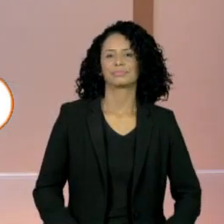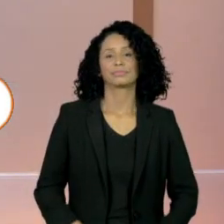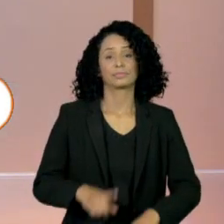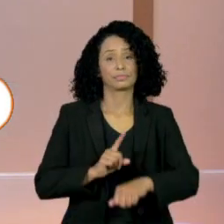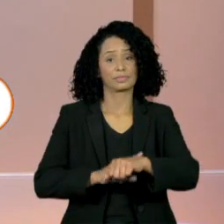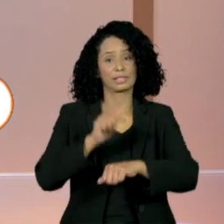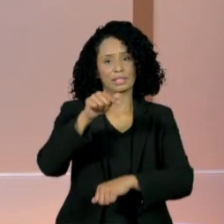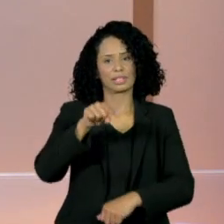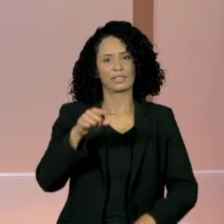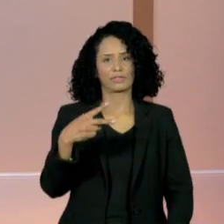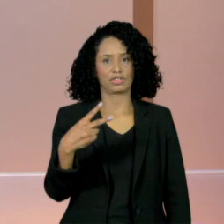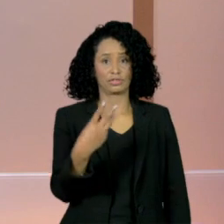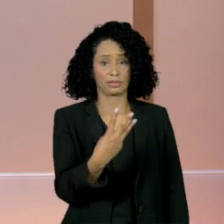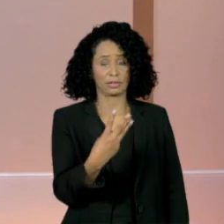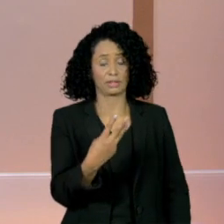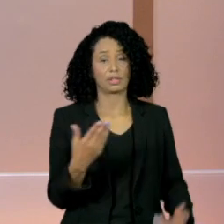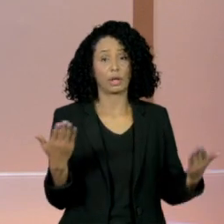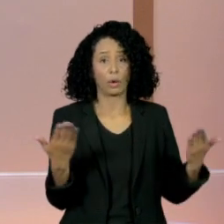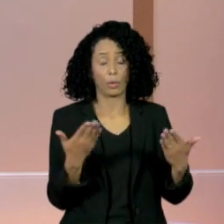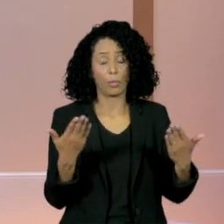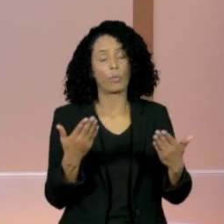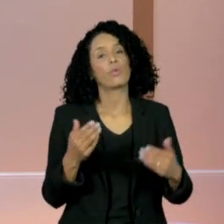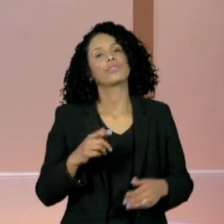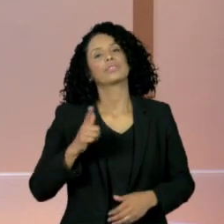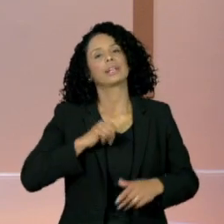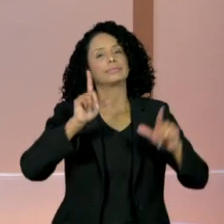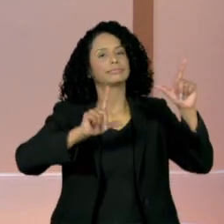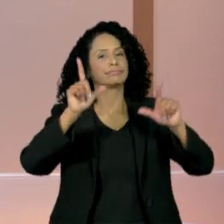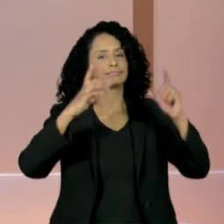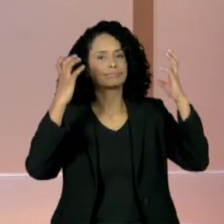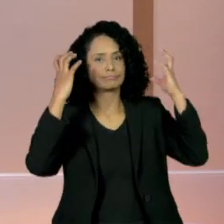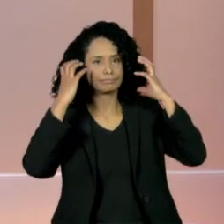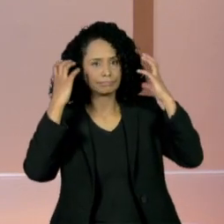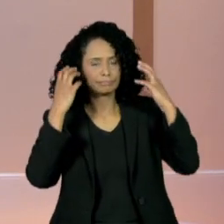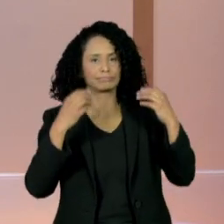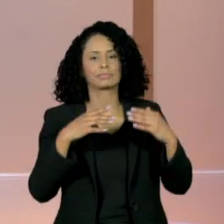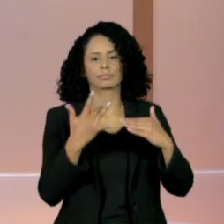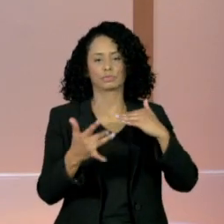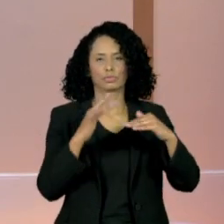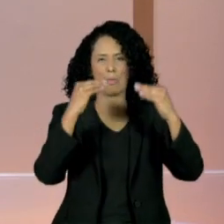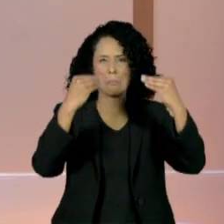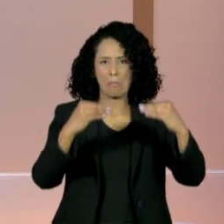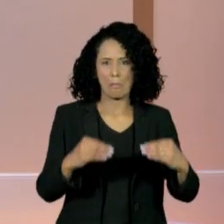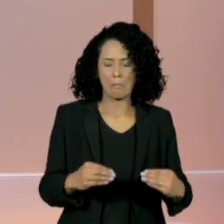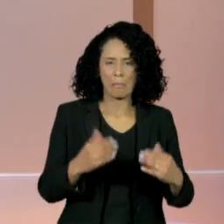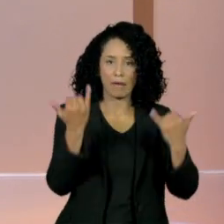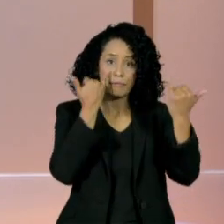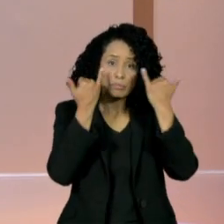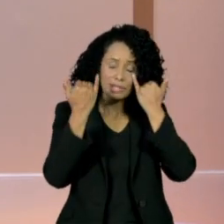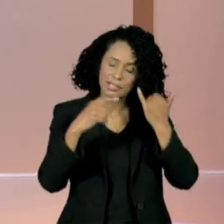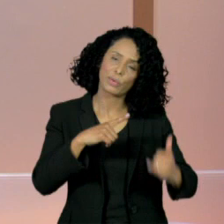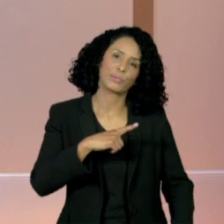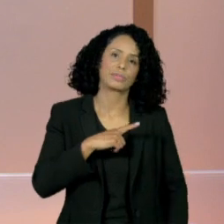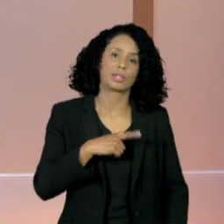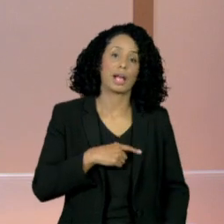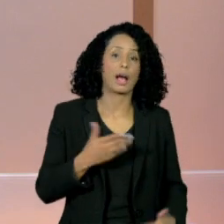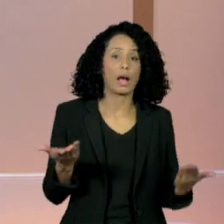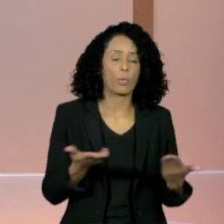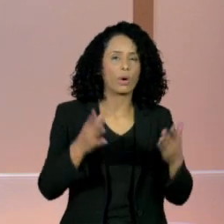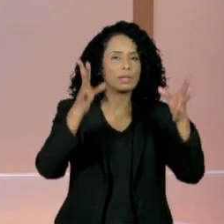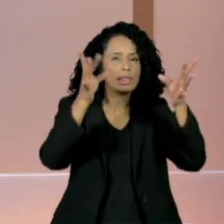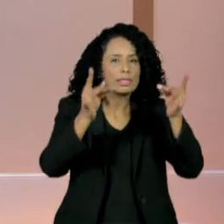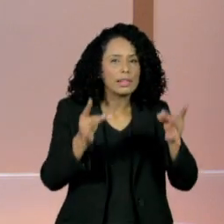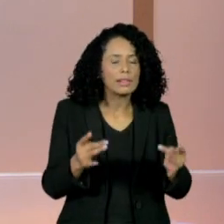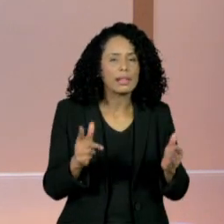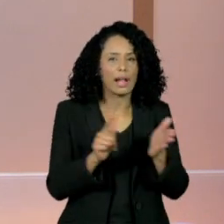7h23, esta manhã em transmissão simultânea pela TV, rádios, também nas plataformas digitais. Vamos agora conferir os destaques dos veículos